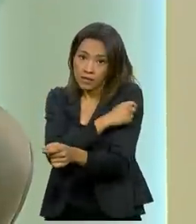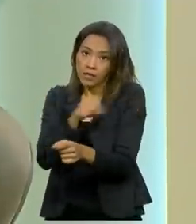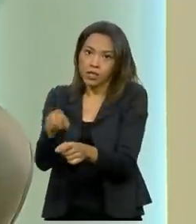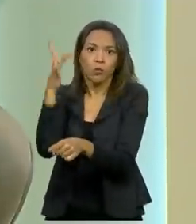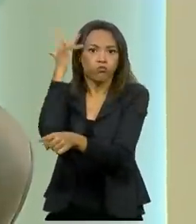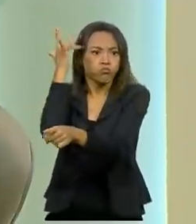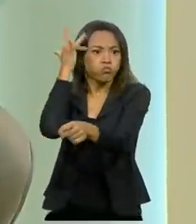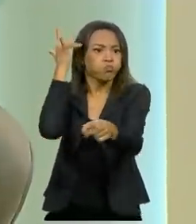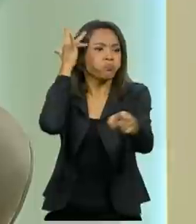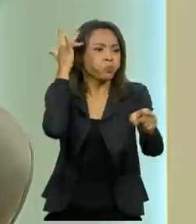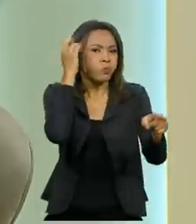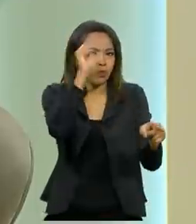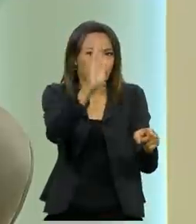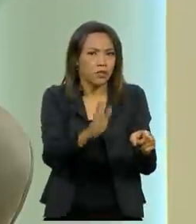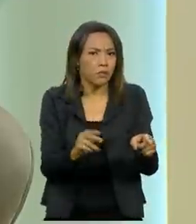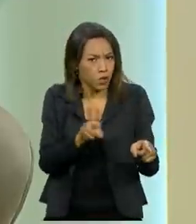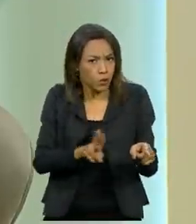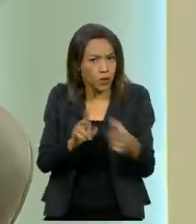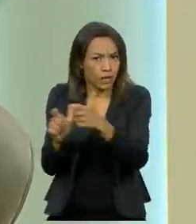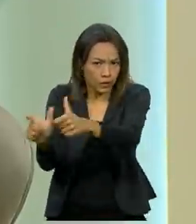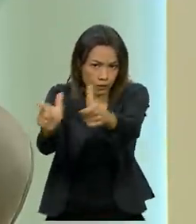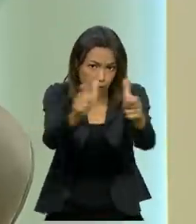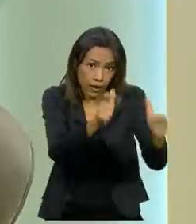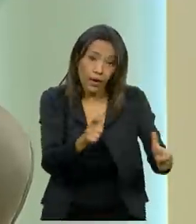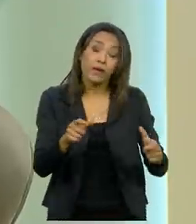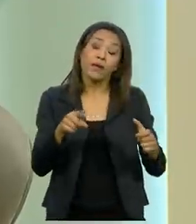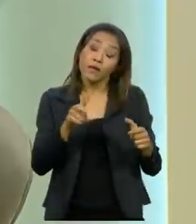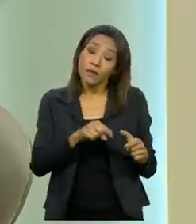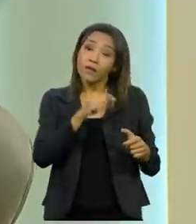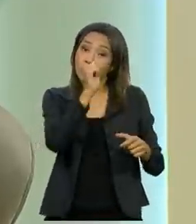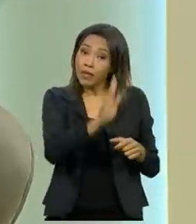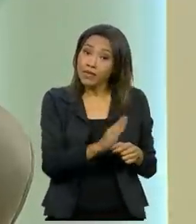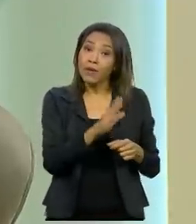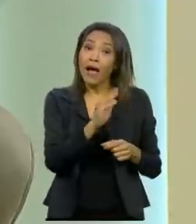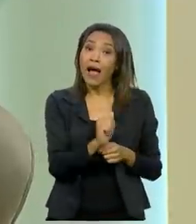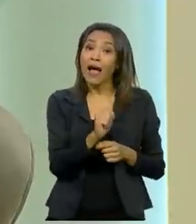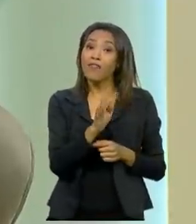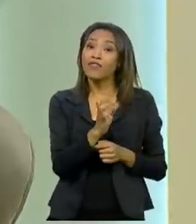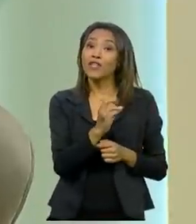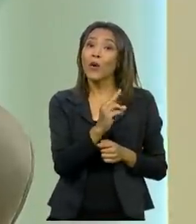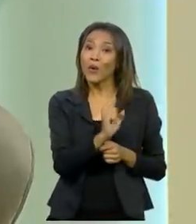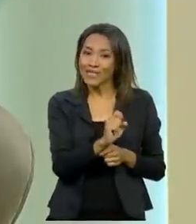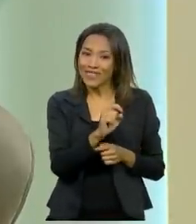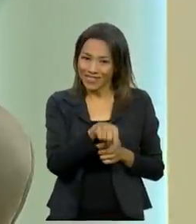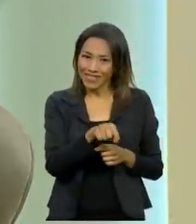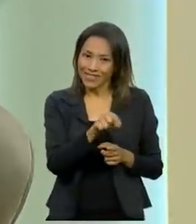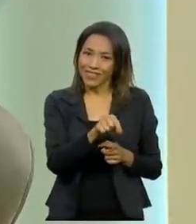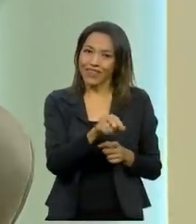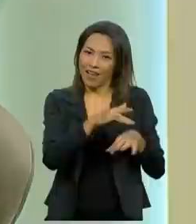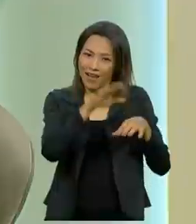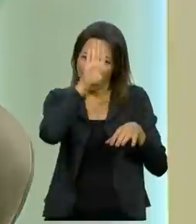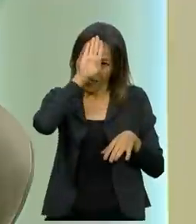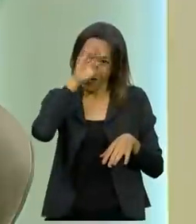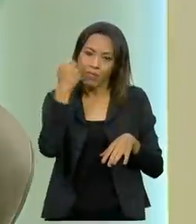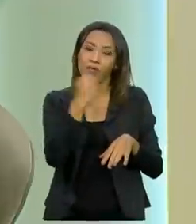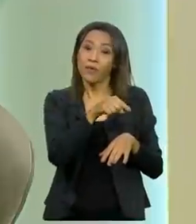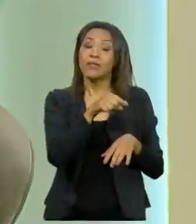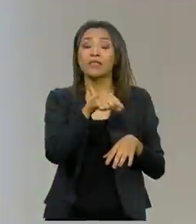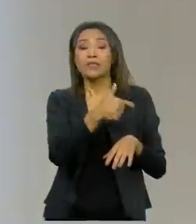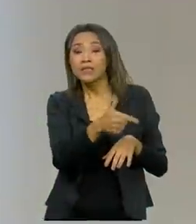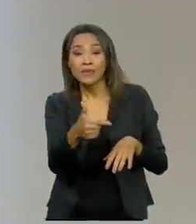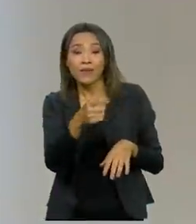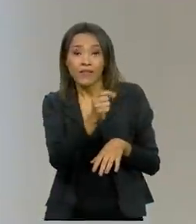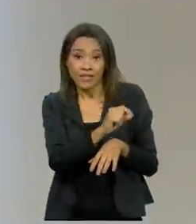avançados e o nosso país vai ficar livre da aftose sem vacina, né? Então vamos usar essas estruturas para produzir